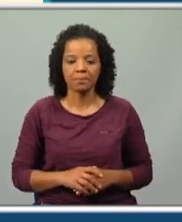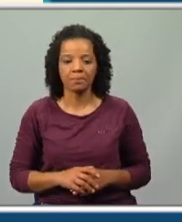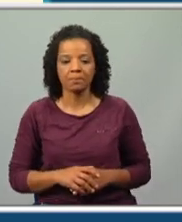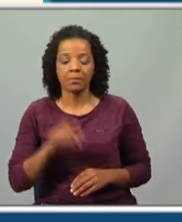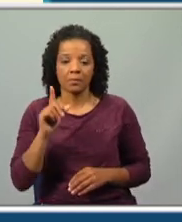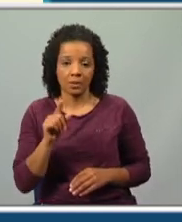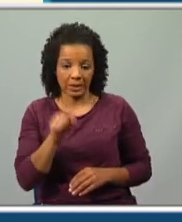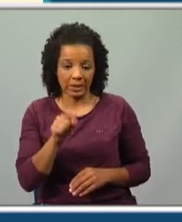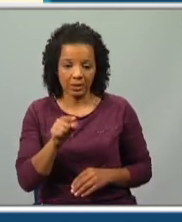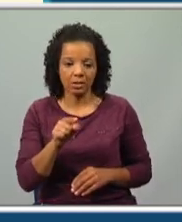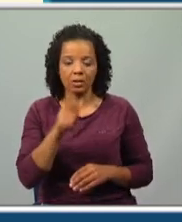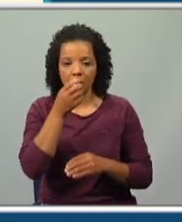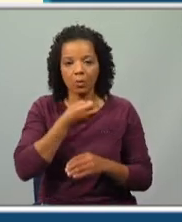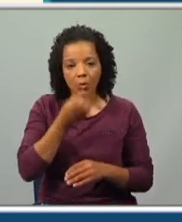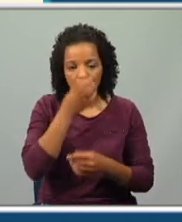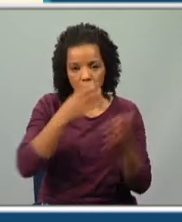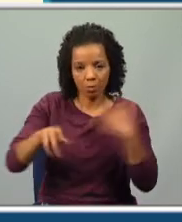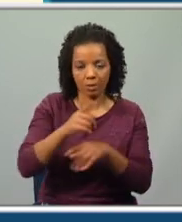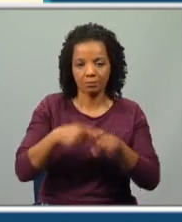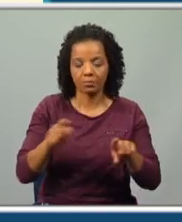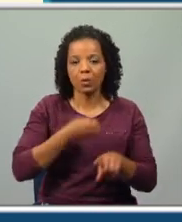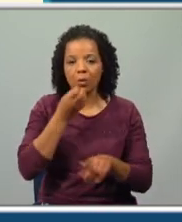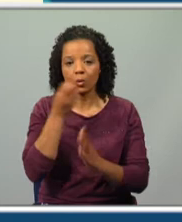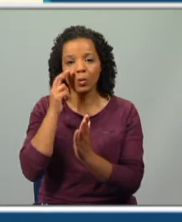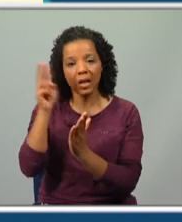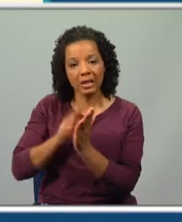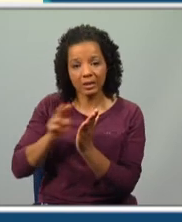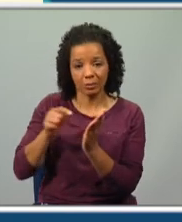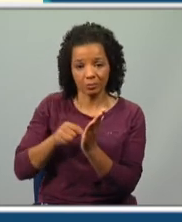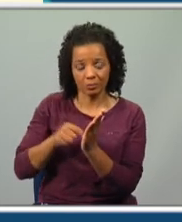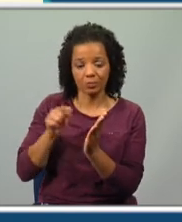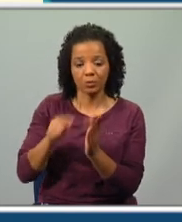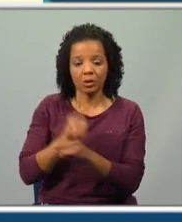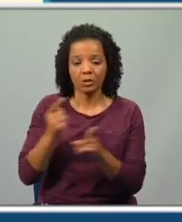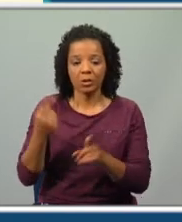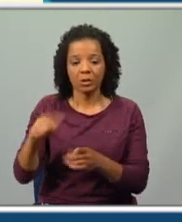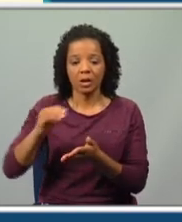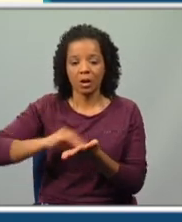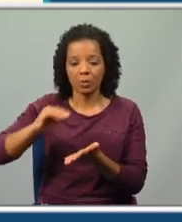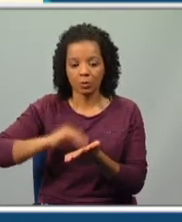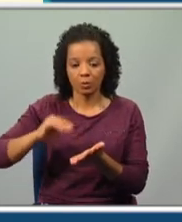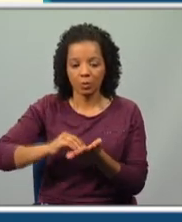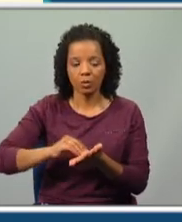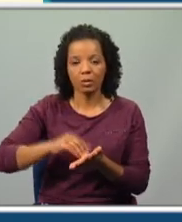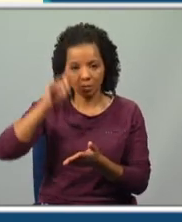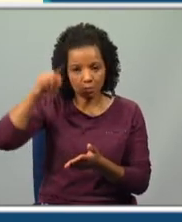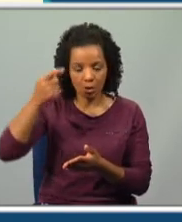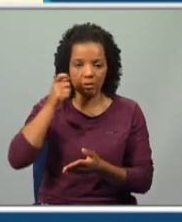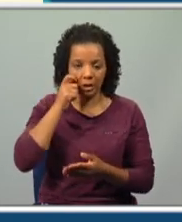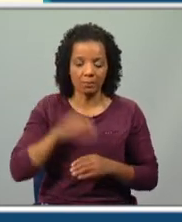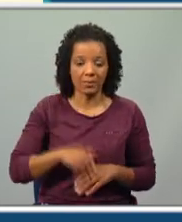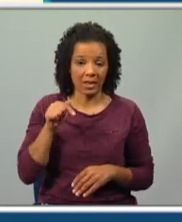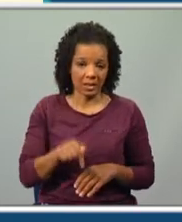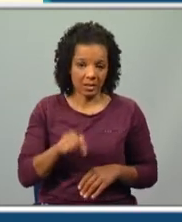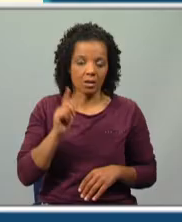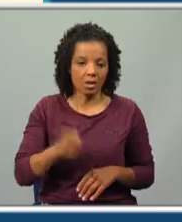E distingue-se este conto popular do conto literário, porque este é escrito por um autor identificado. Neste caso, o nosso